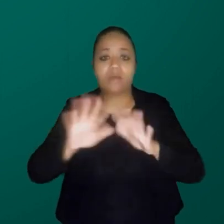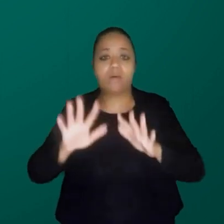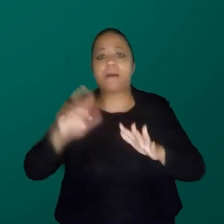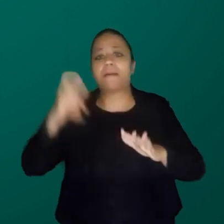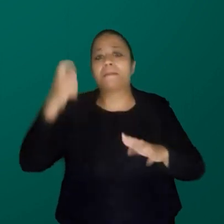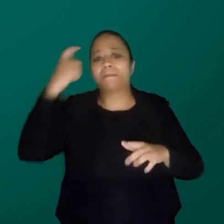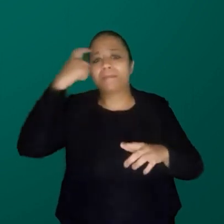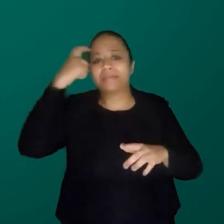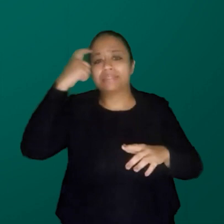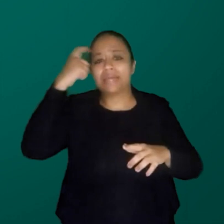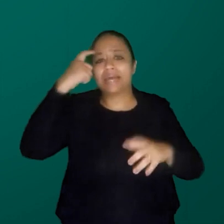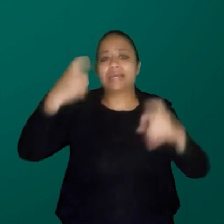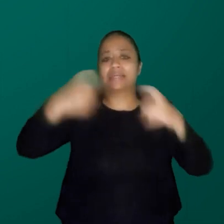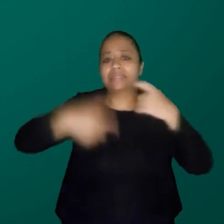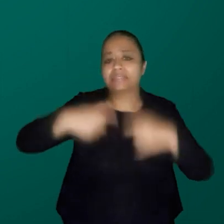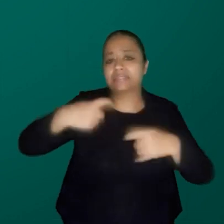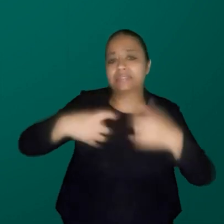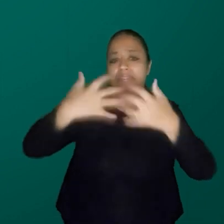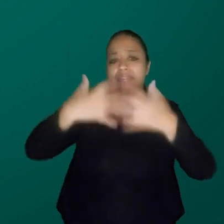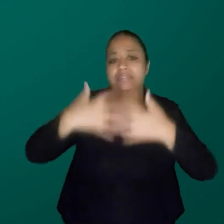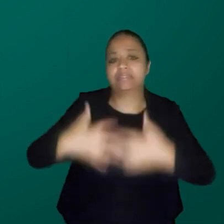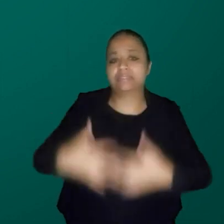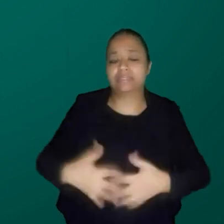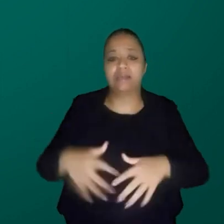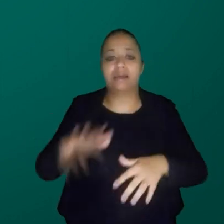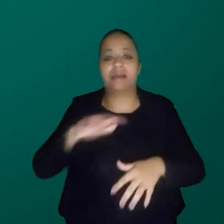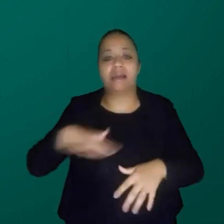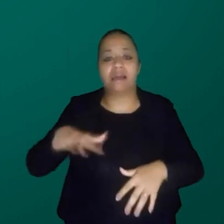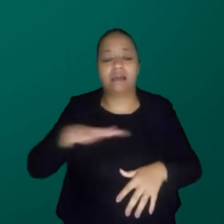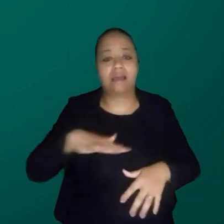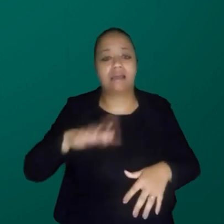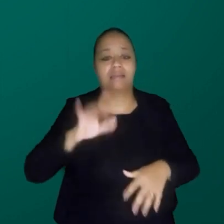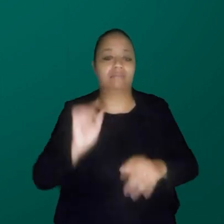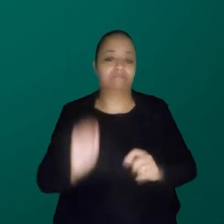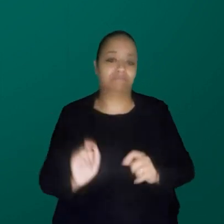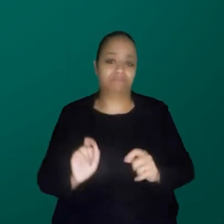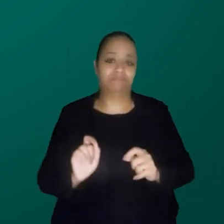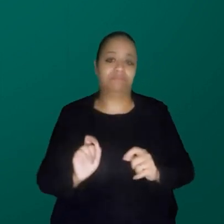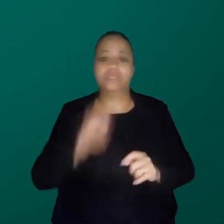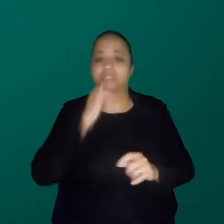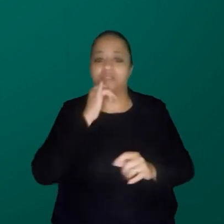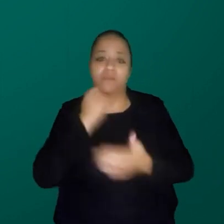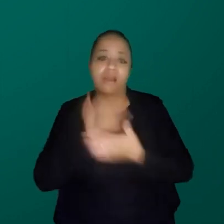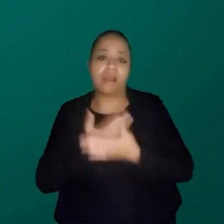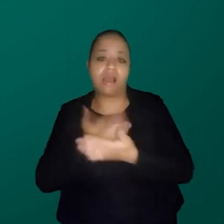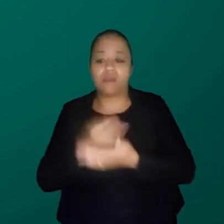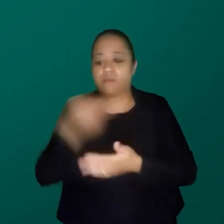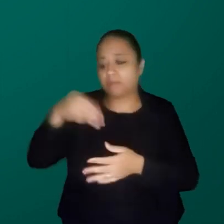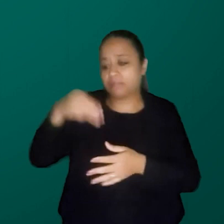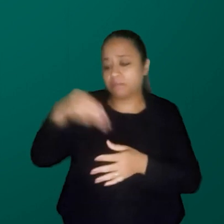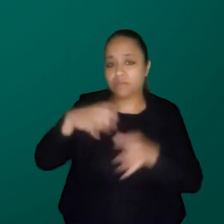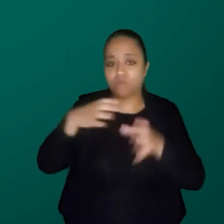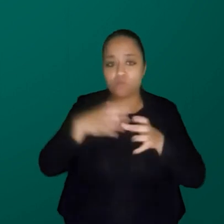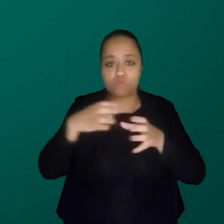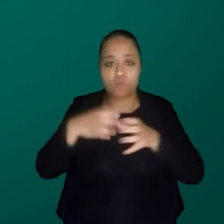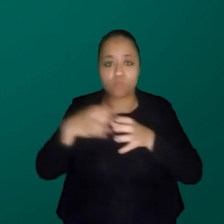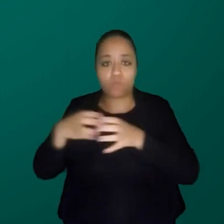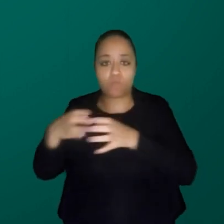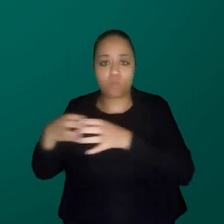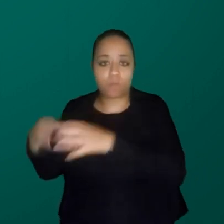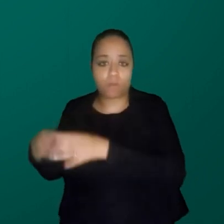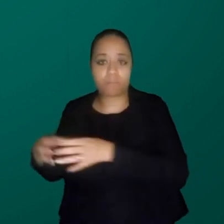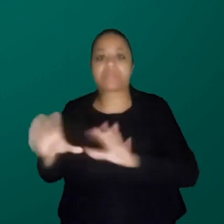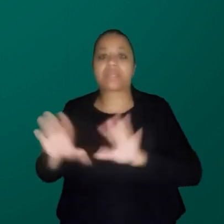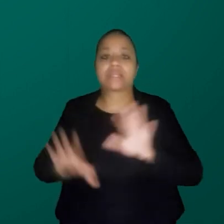assim, interseccionalidade é intersecção. Vamos lá para a aula de matemática dos conjuntos. É você estar,